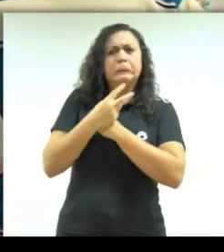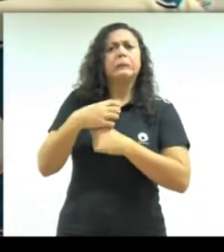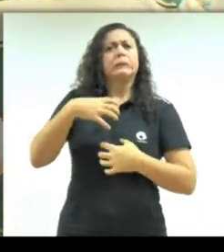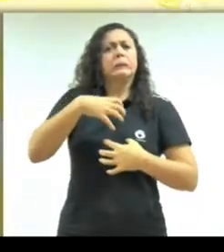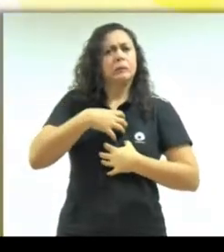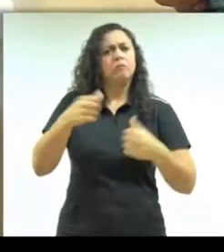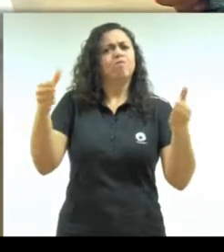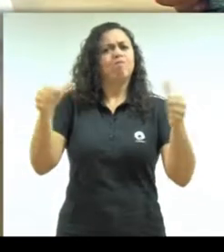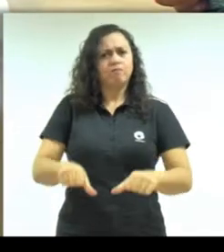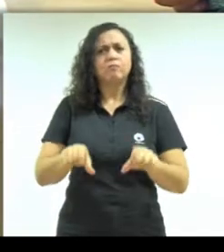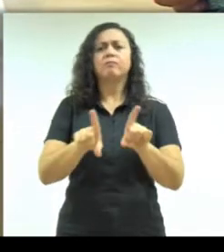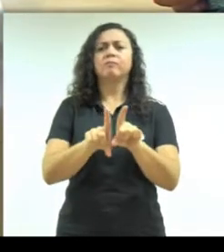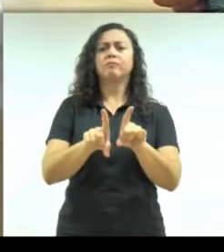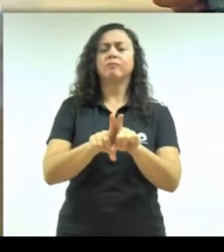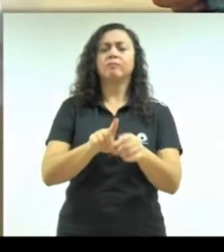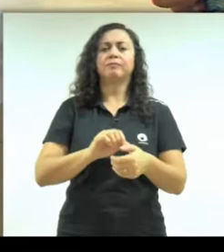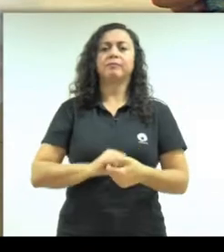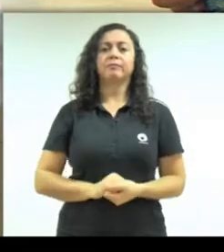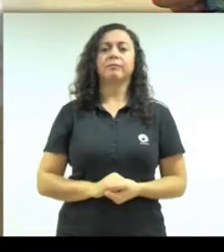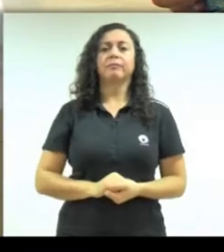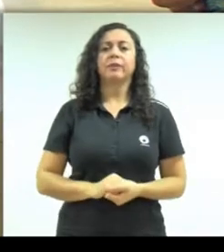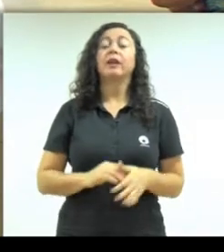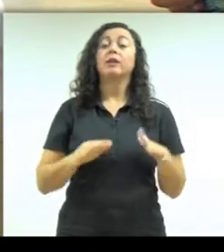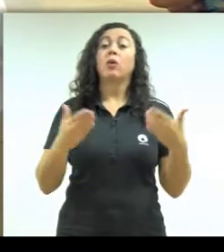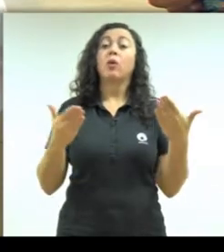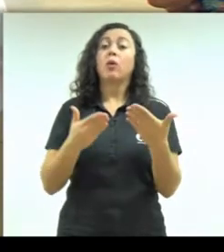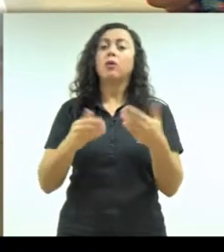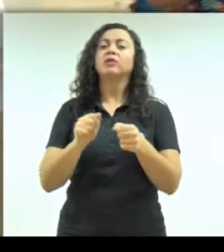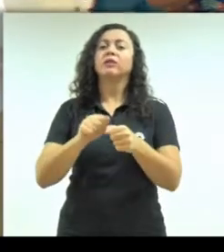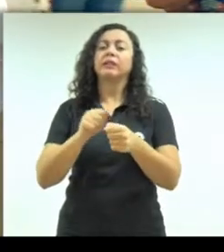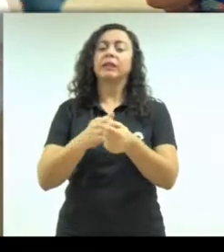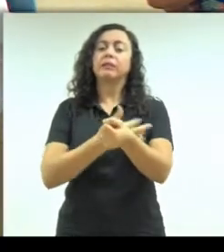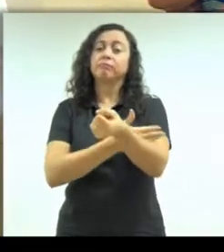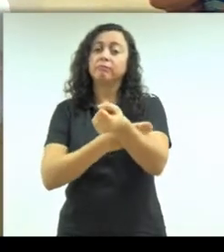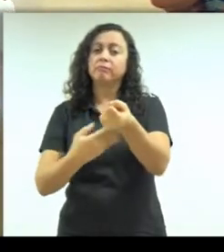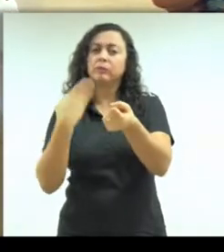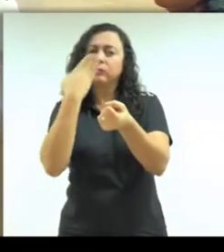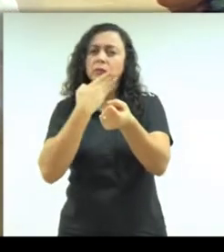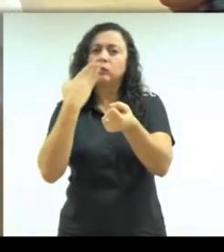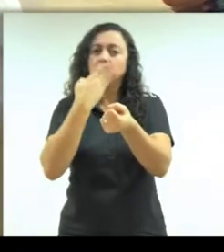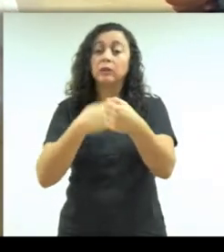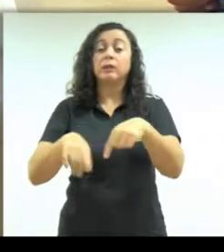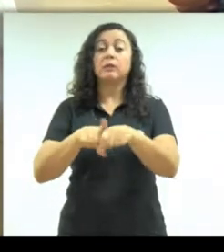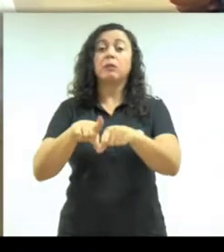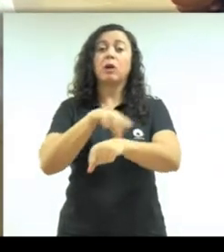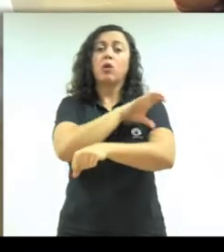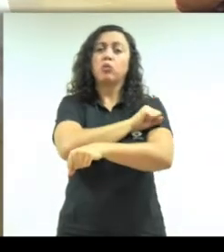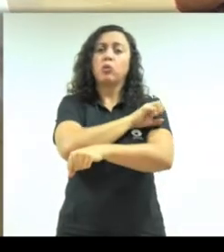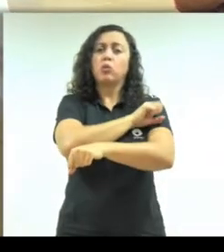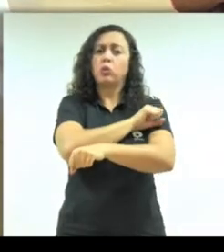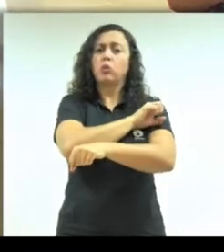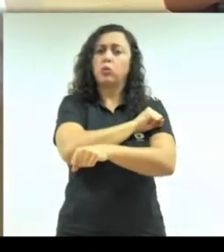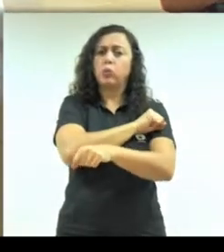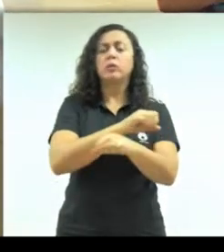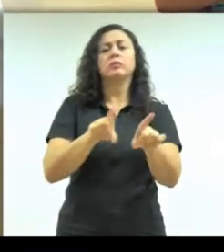ser tóxicas. Então, estamos fazendo a ferição de glicemia, a ferição de pressão arterial,